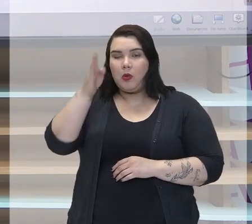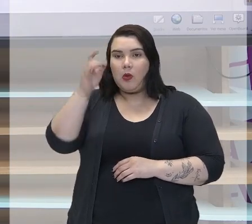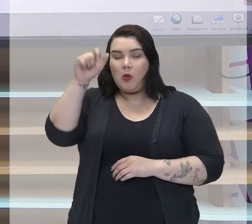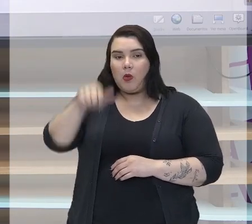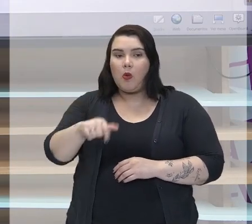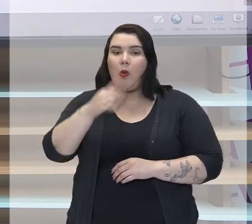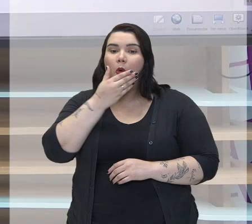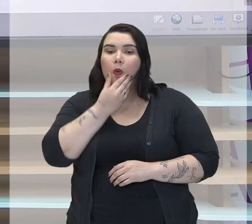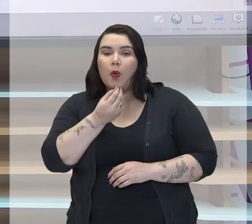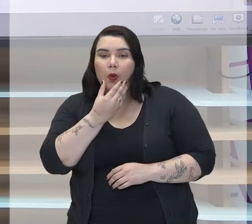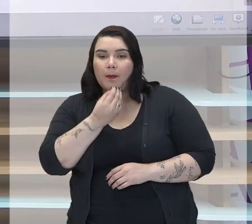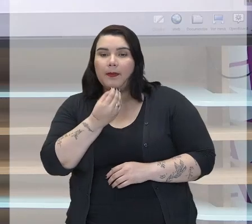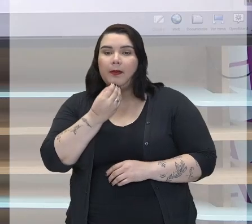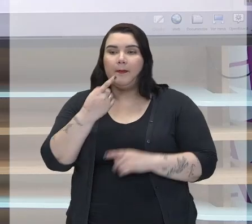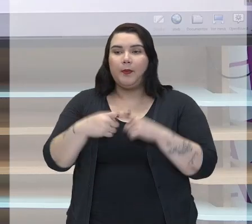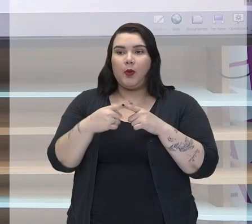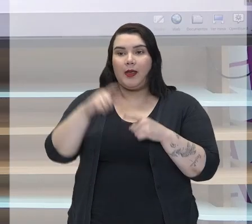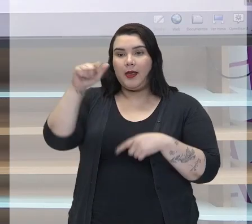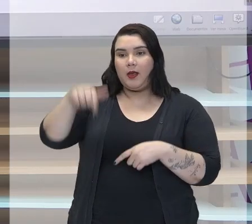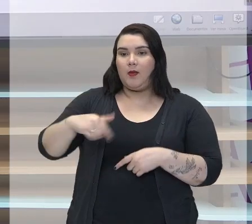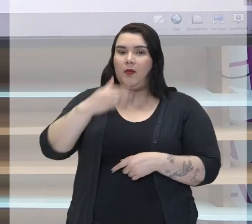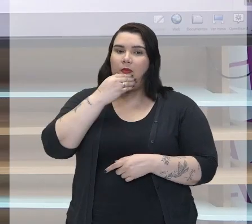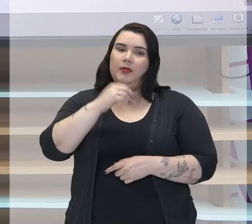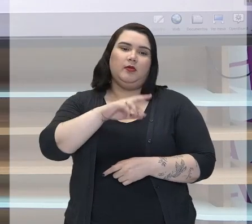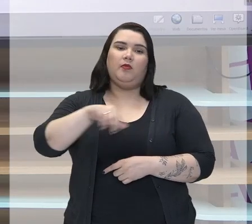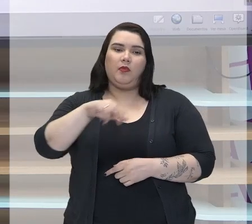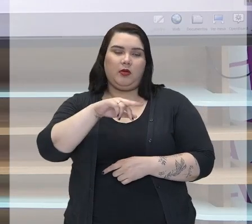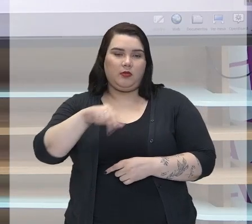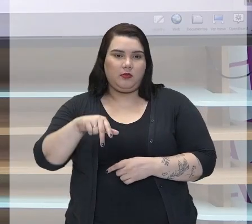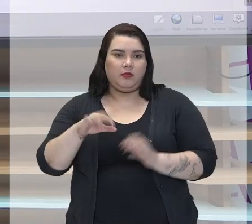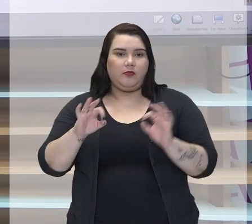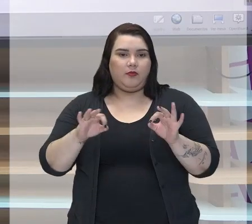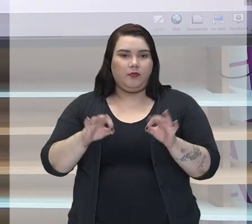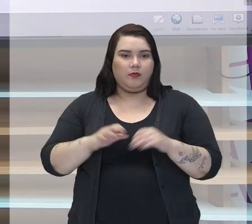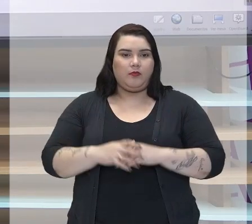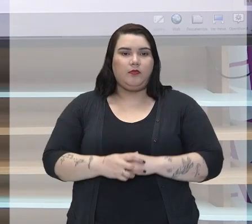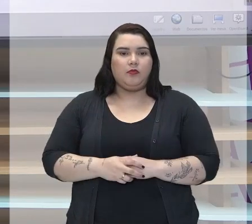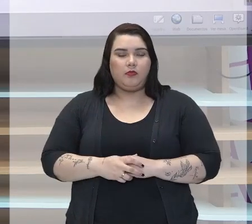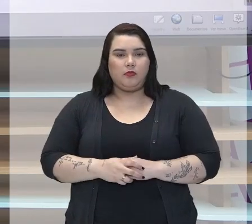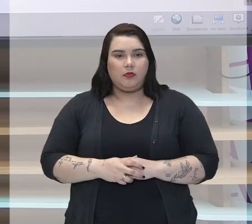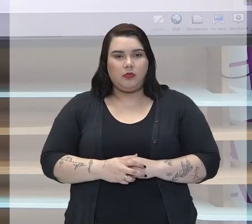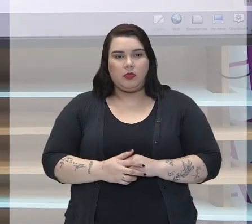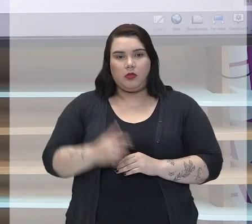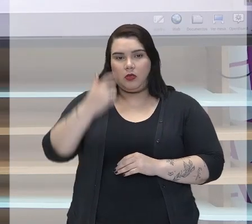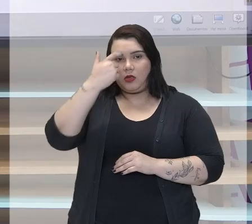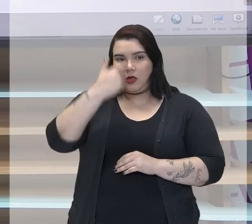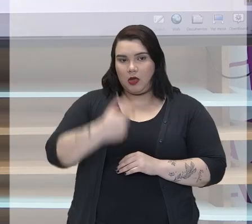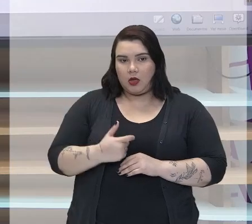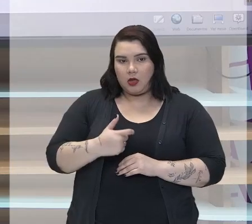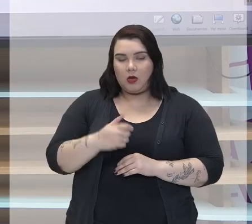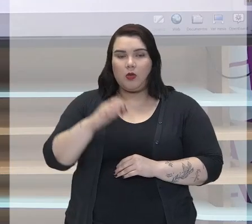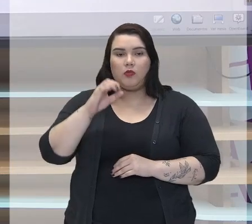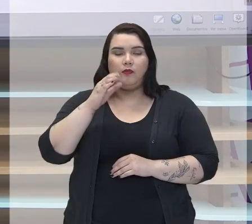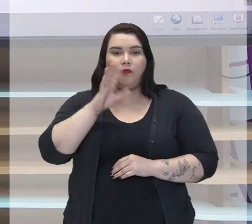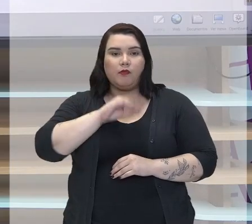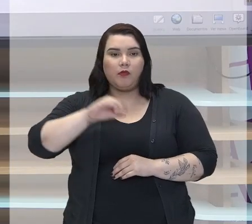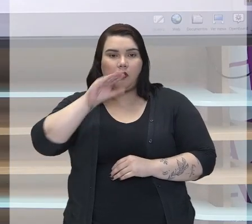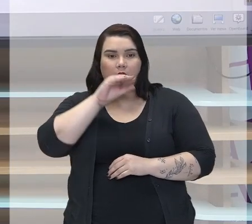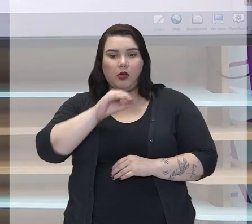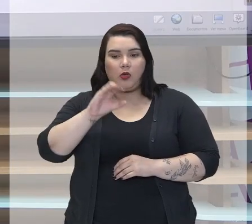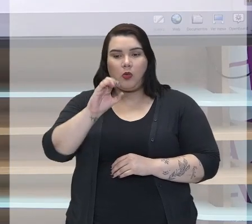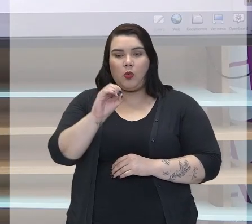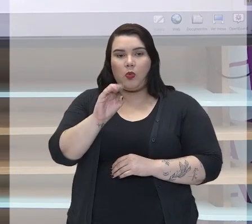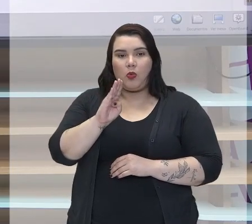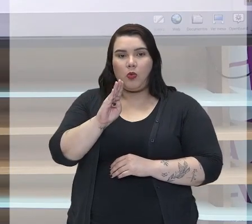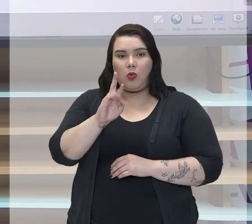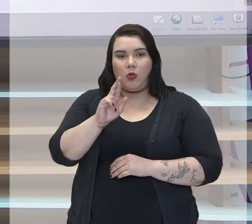obrigado, porque eu estou cumprimentando o homem. Mas não, né? Eu vou falar obrigada sempre.